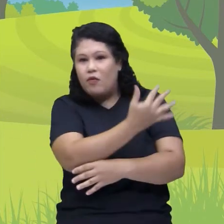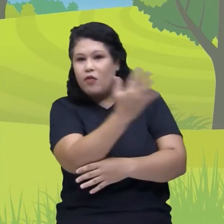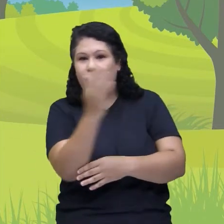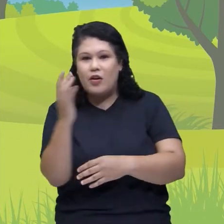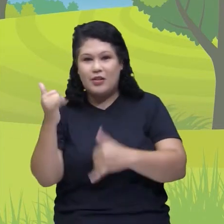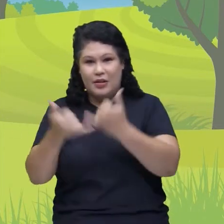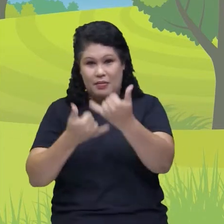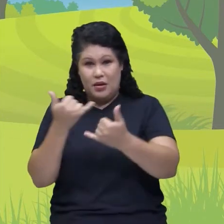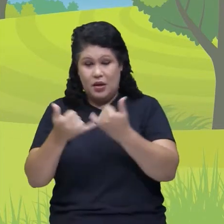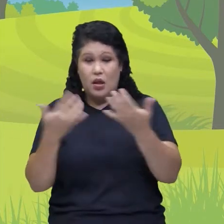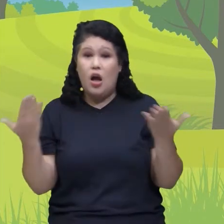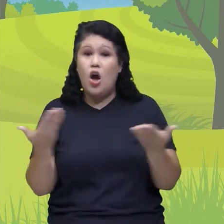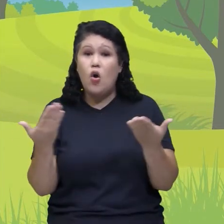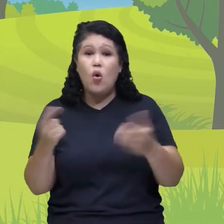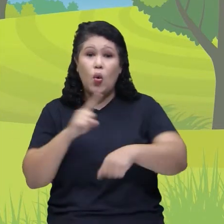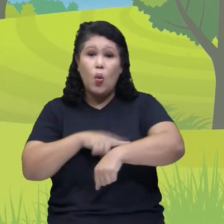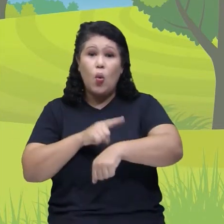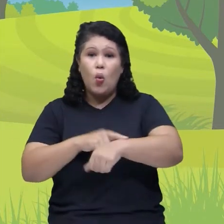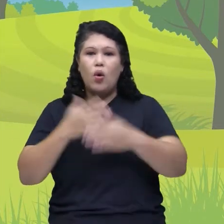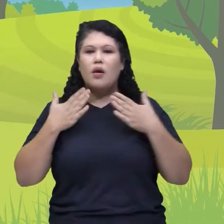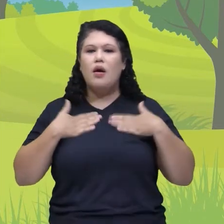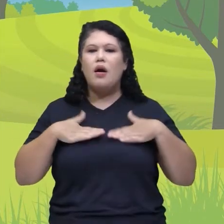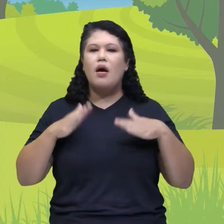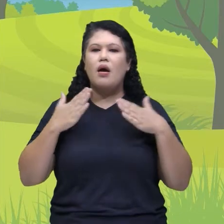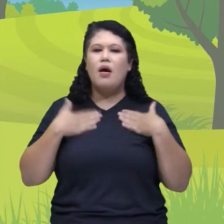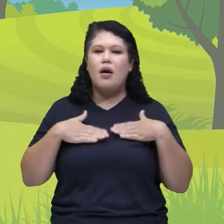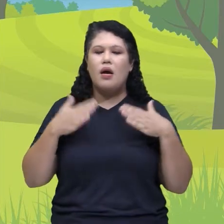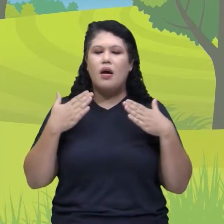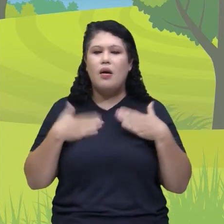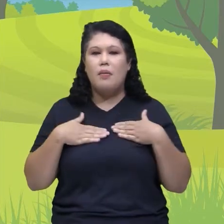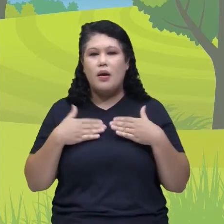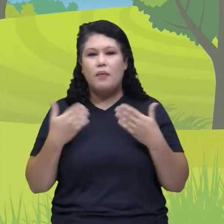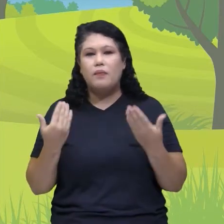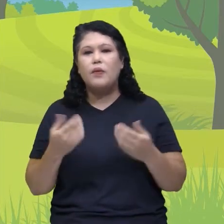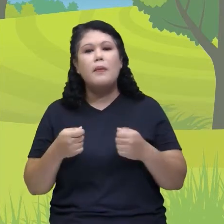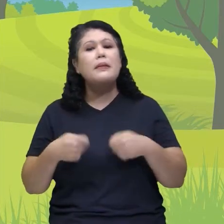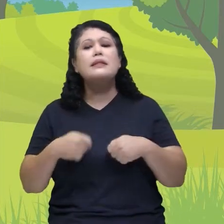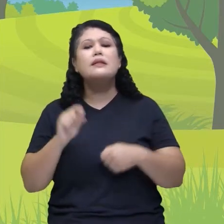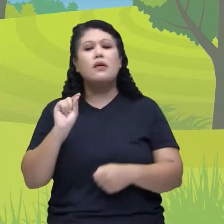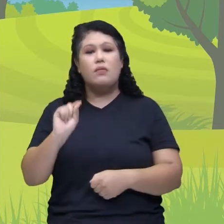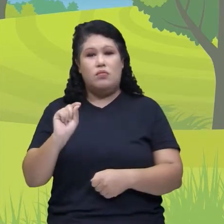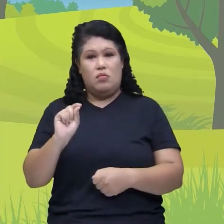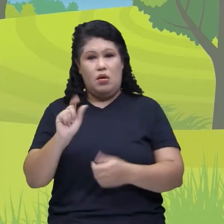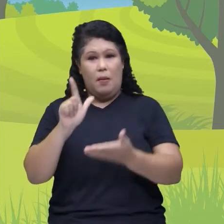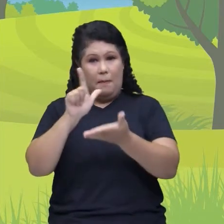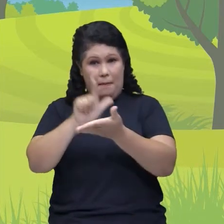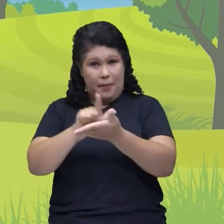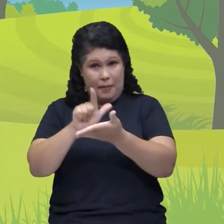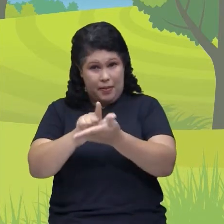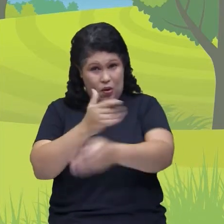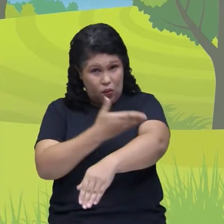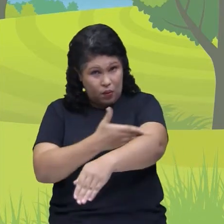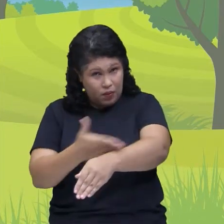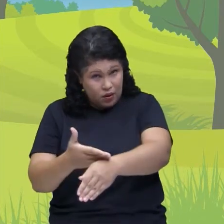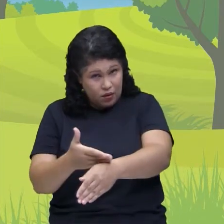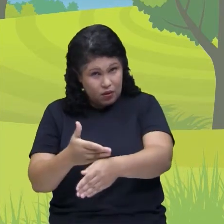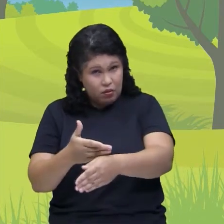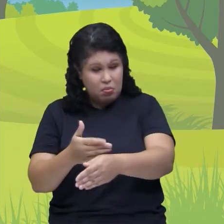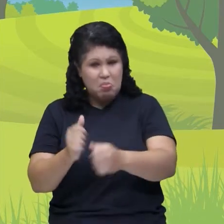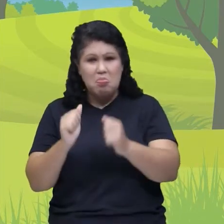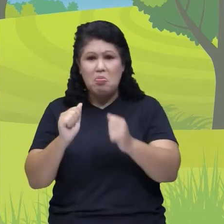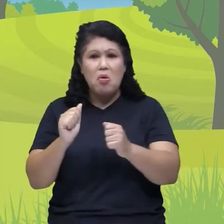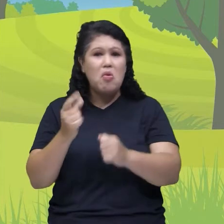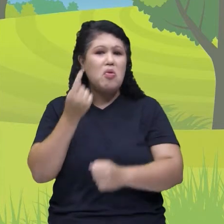acalmar. Ficar calminho, tranquilo. Você vai fazer o seguinte. Você vai pegar uma folha em branco, tá? Você pode usar